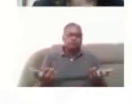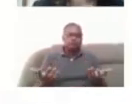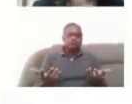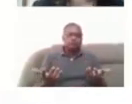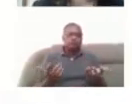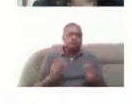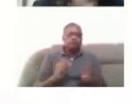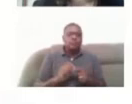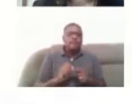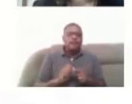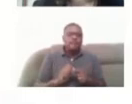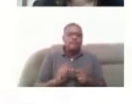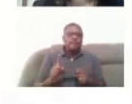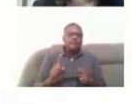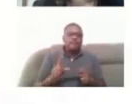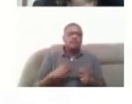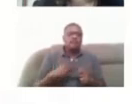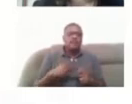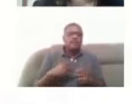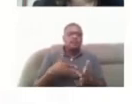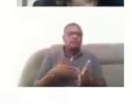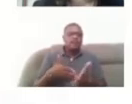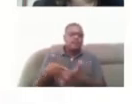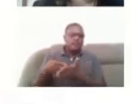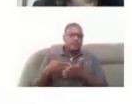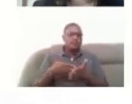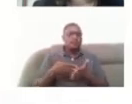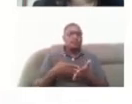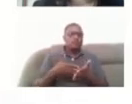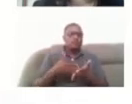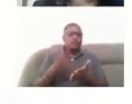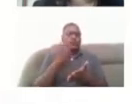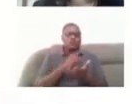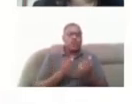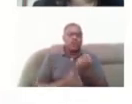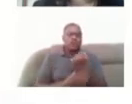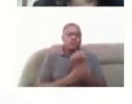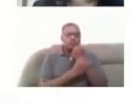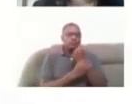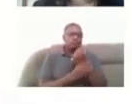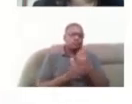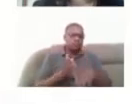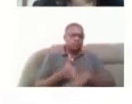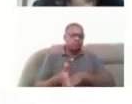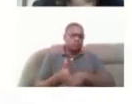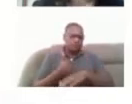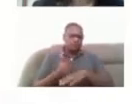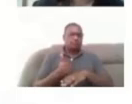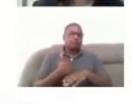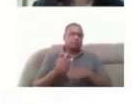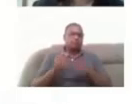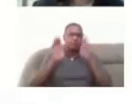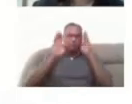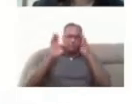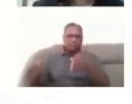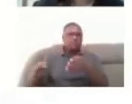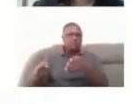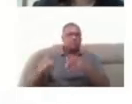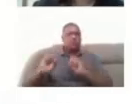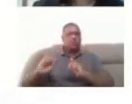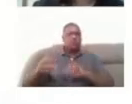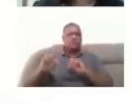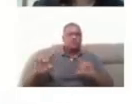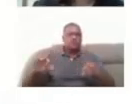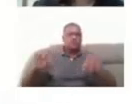faz? Quais os desafios os principais desafios para a gente garantir essa acessibilidade para as pessoas público-alvo da educação especial no